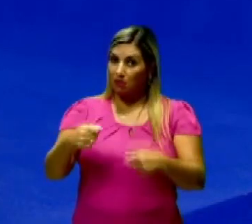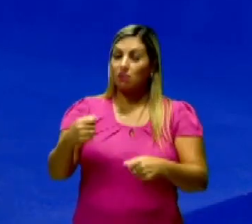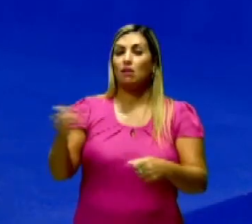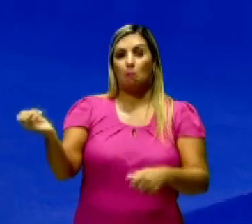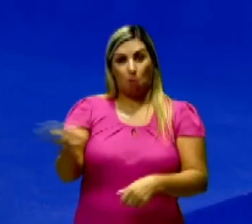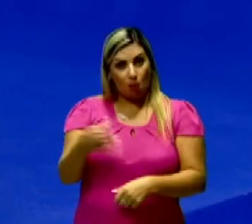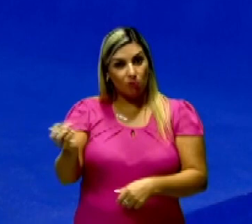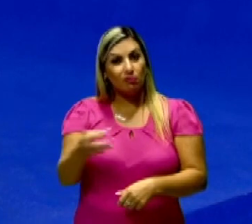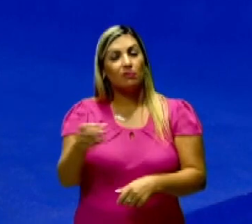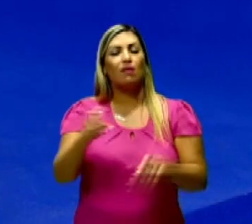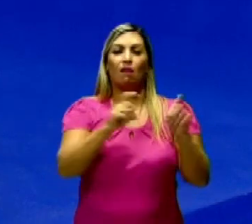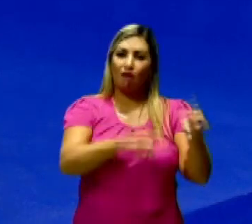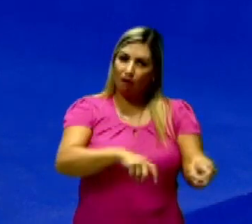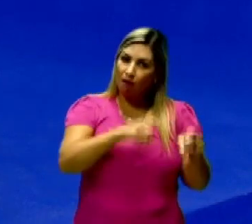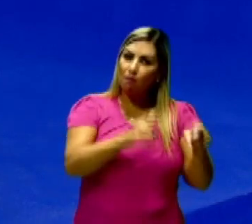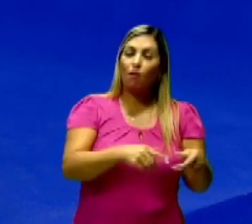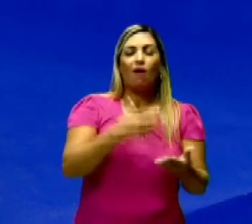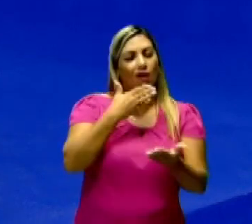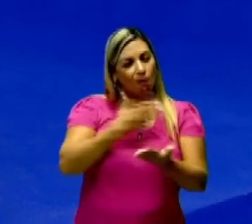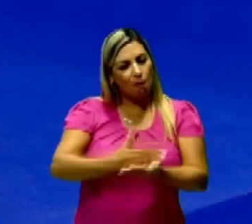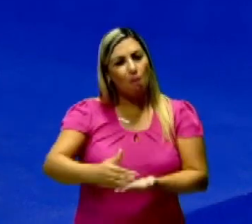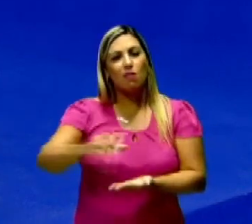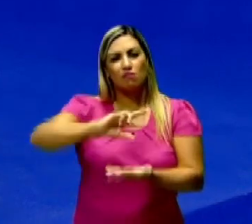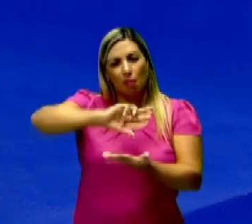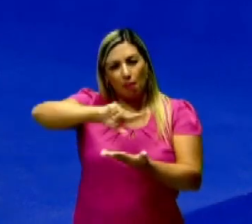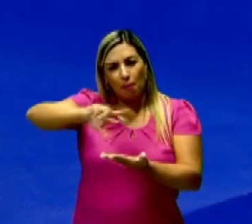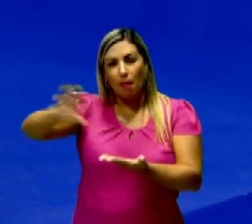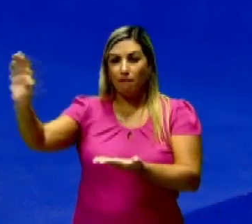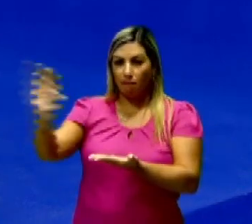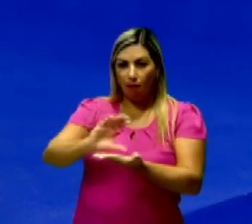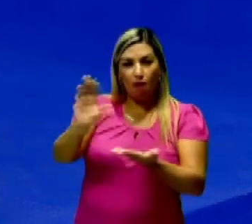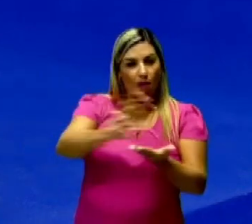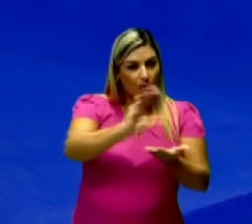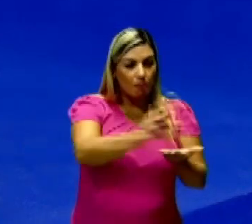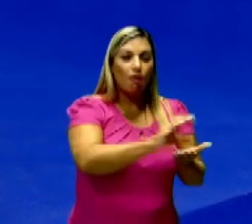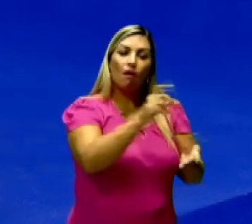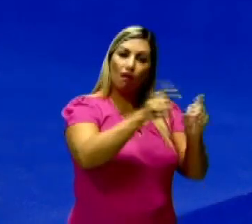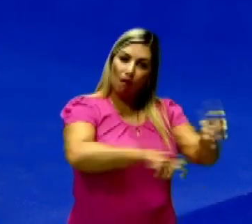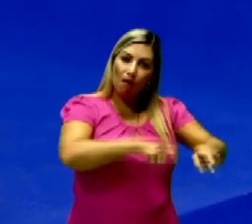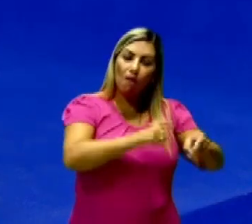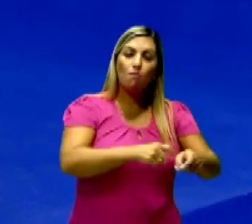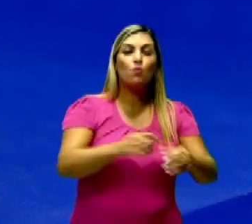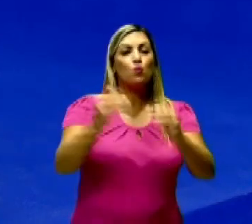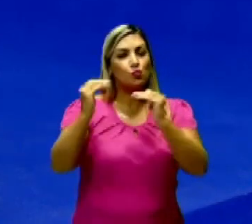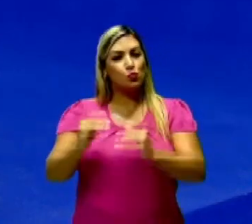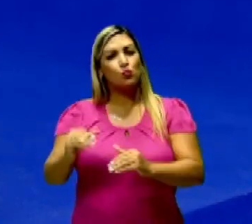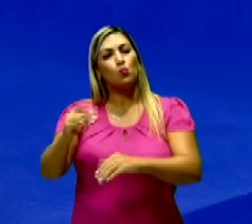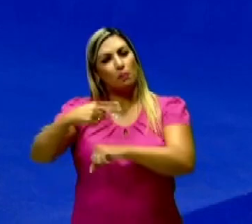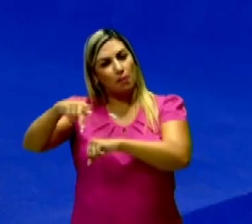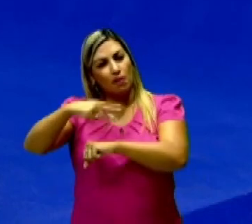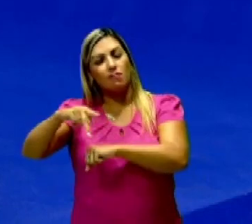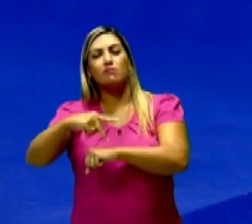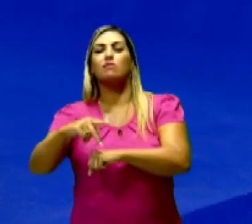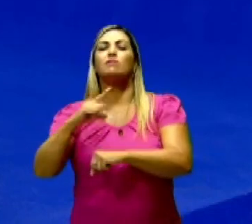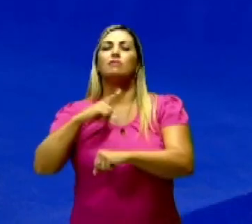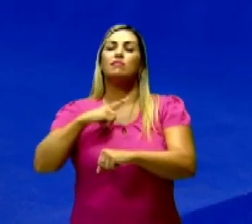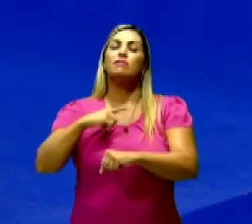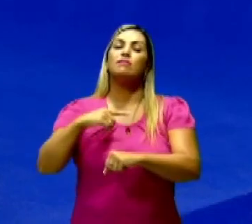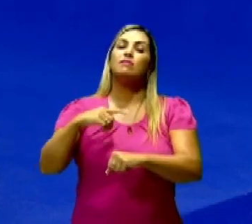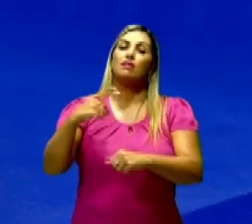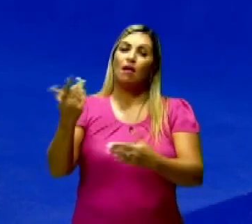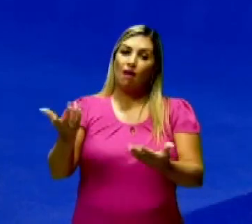modernizar o seu campo. Então, começa uma série de investimentos no campo dos países subdesenvolvidos. E nessa